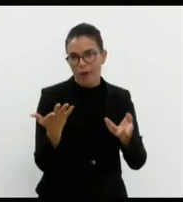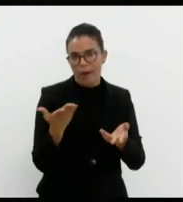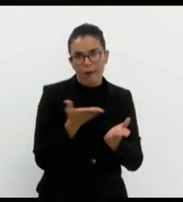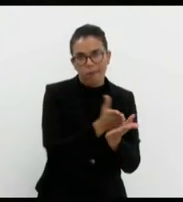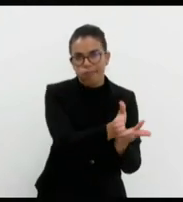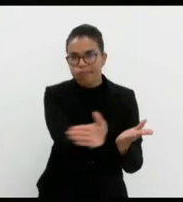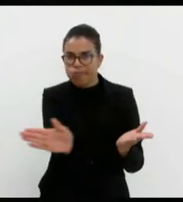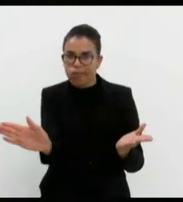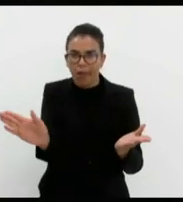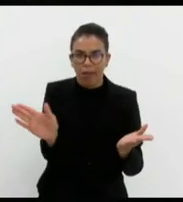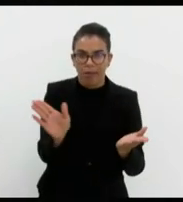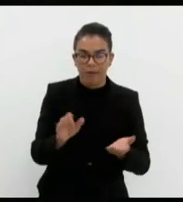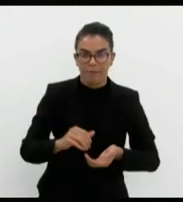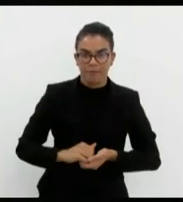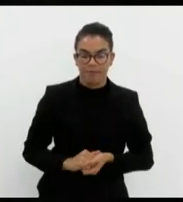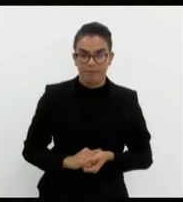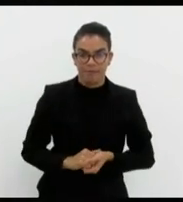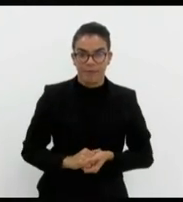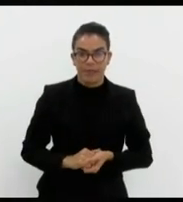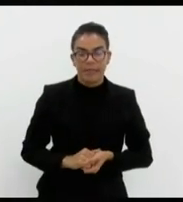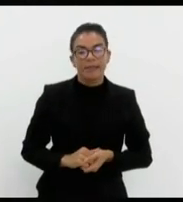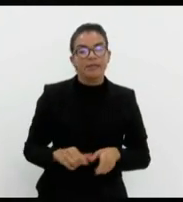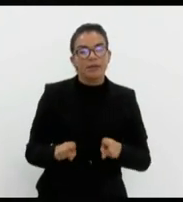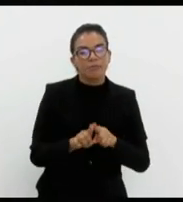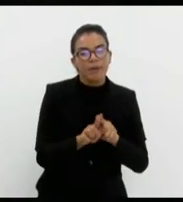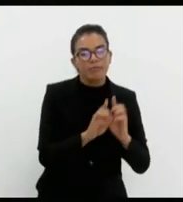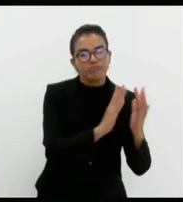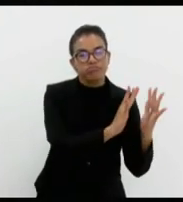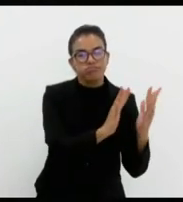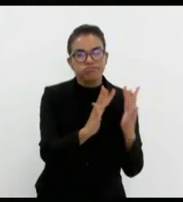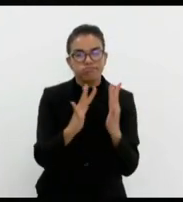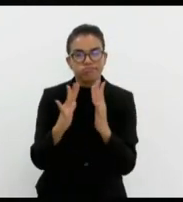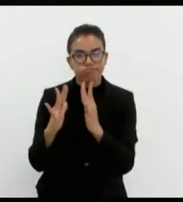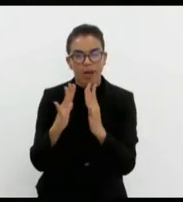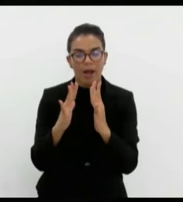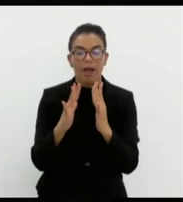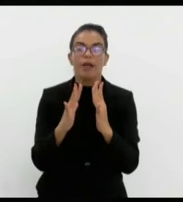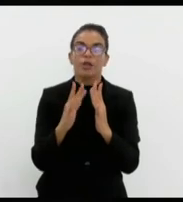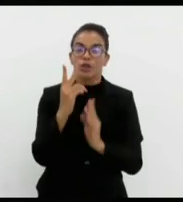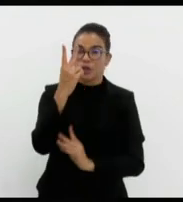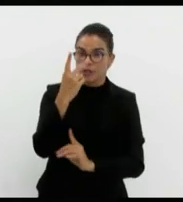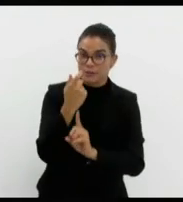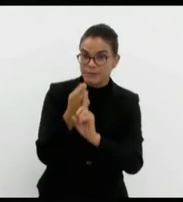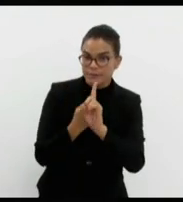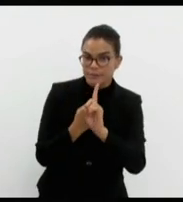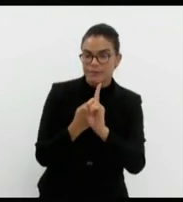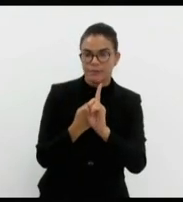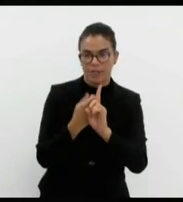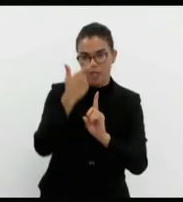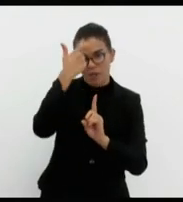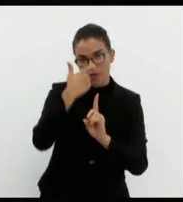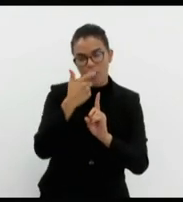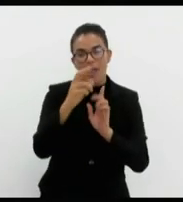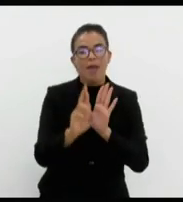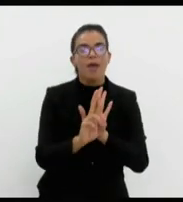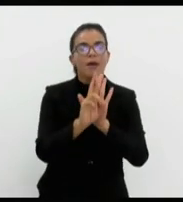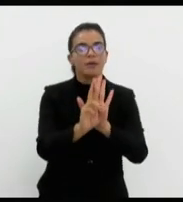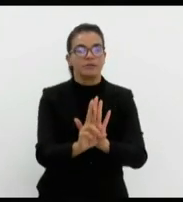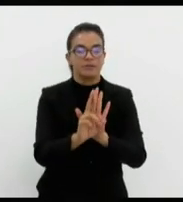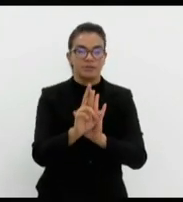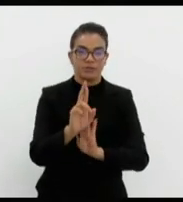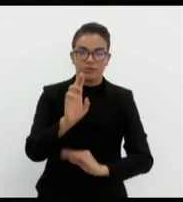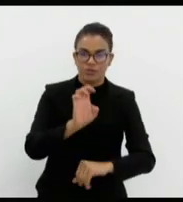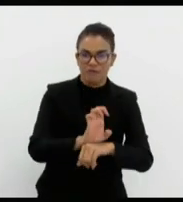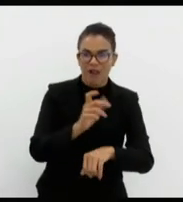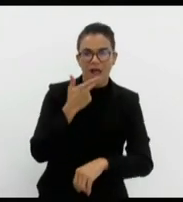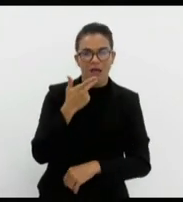republicanas. Durante todo esse processo, que dura dois meses, nenhum representante do Estado veio a público dizer que